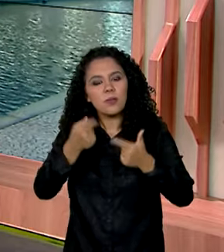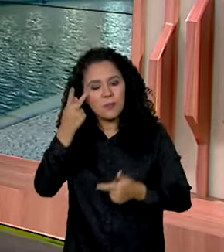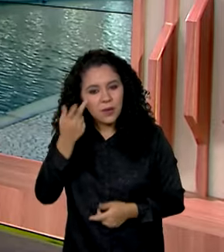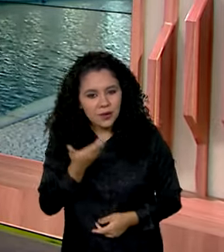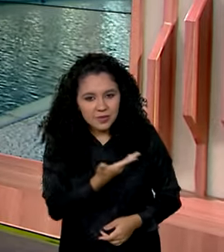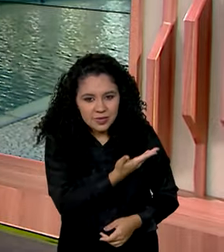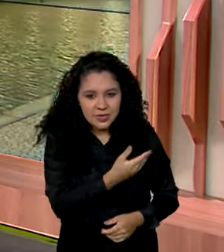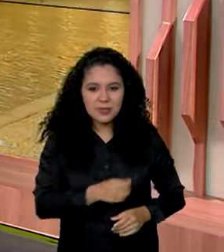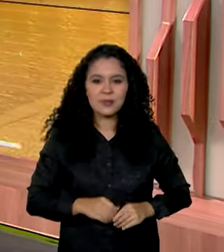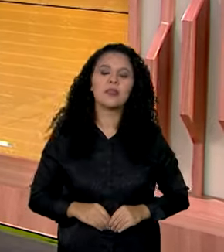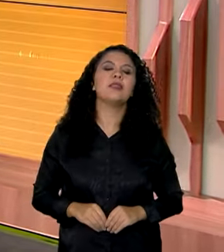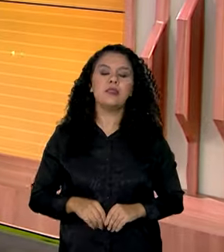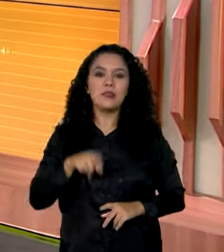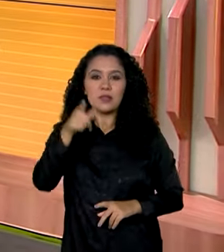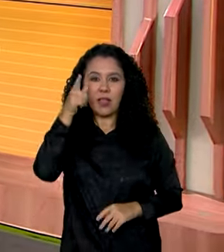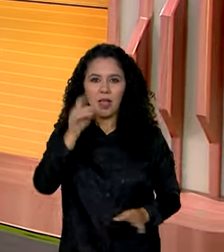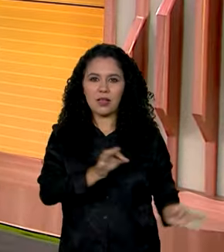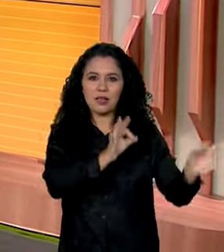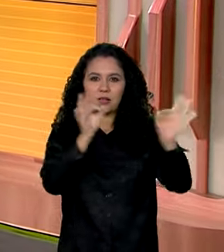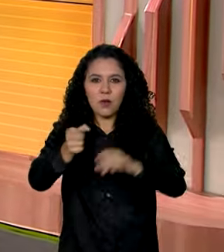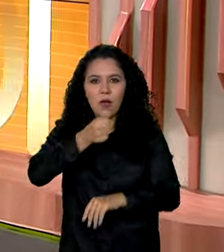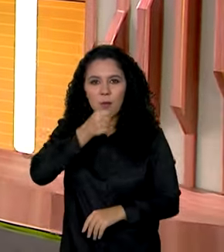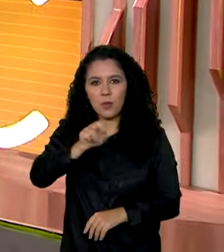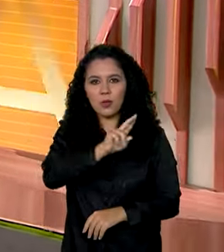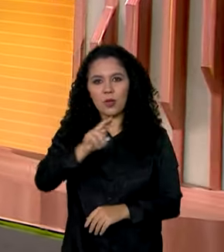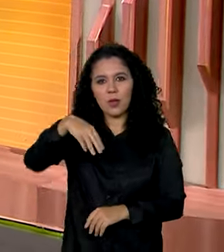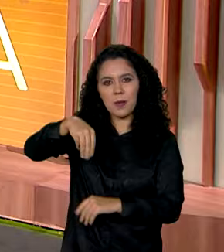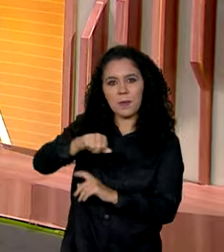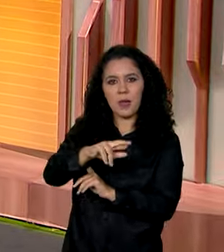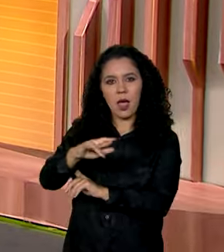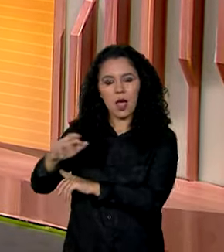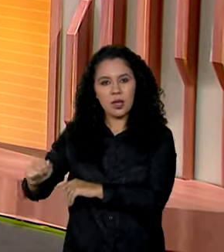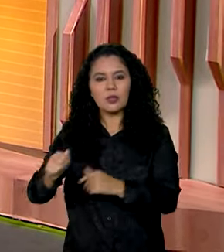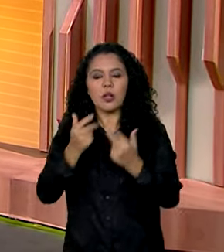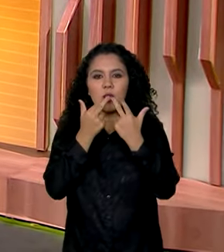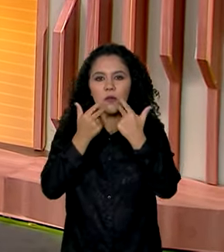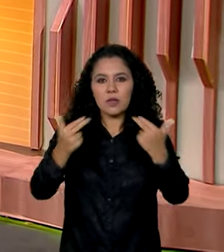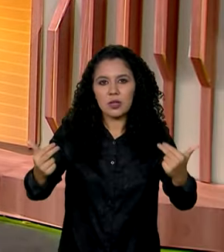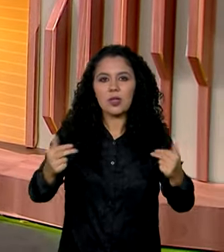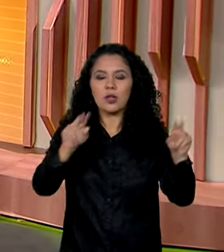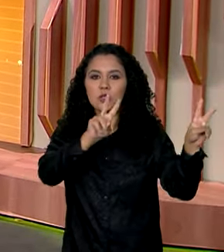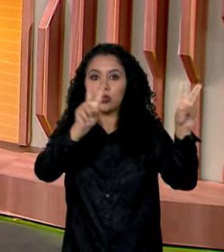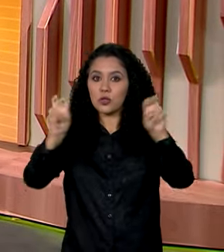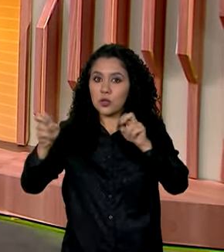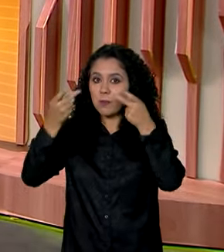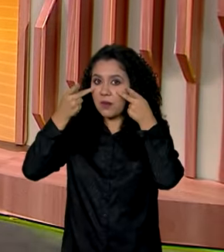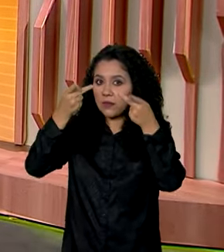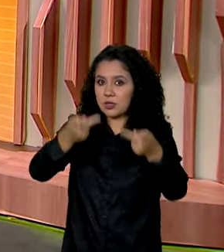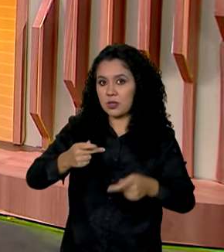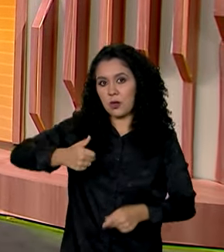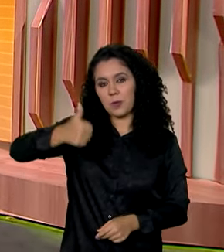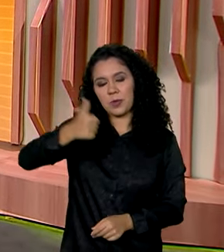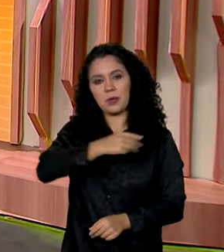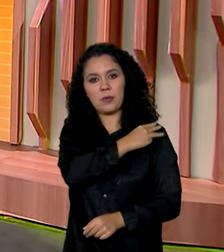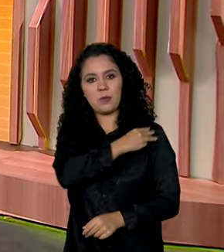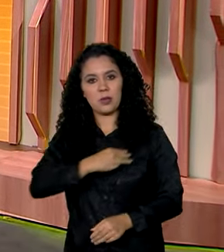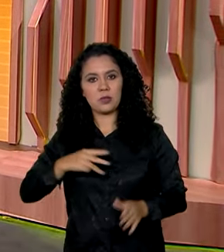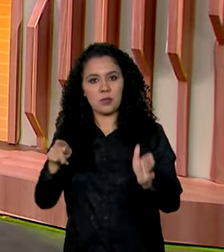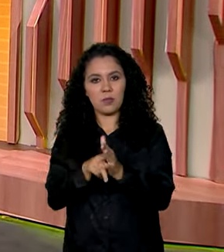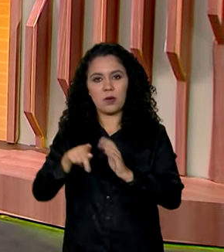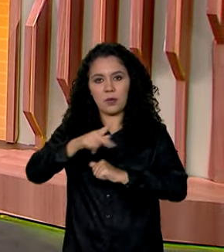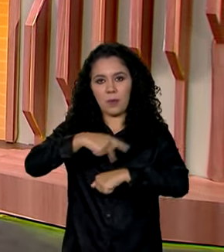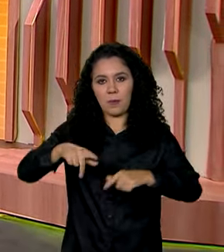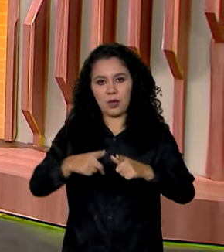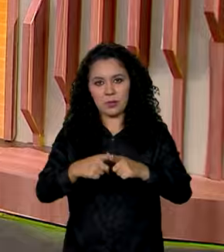acompanhou aí Márcia Fernandes com as notícias, as atualizações em relação a esta visita do primeiro-ministro Fumio